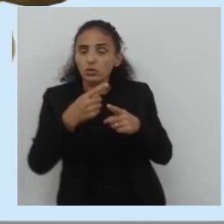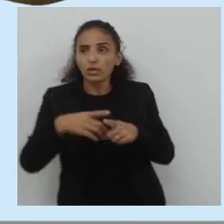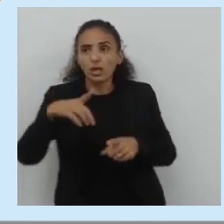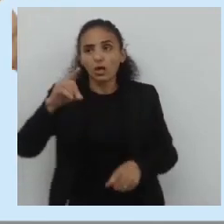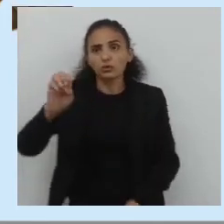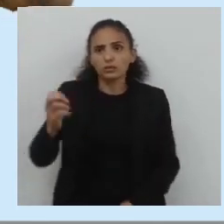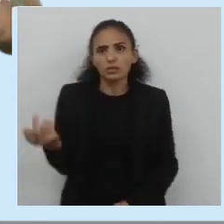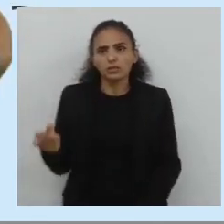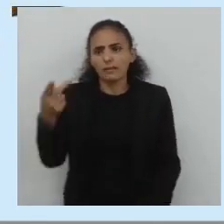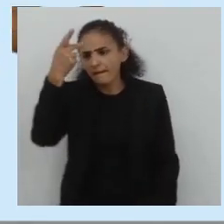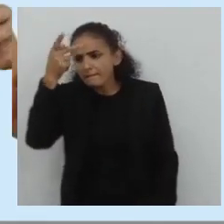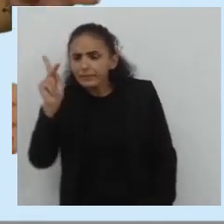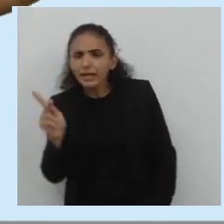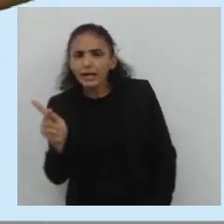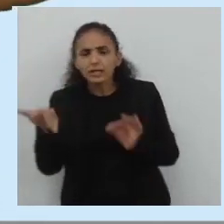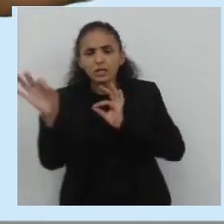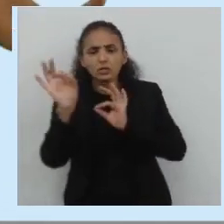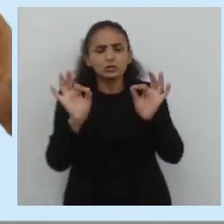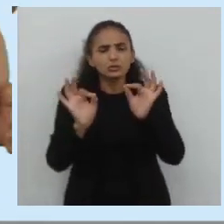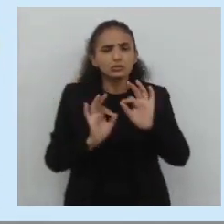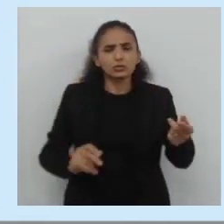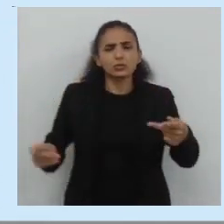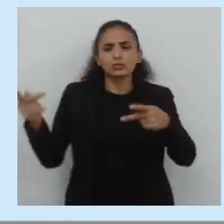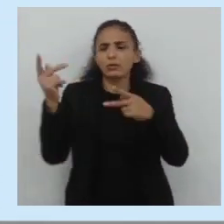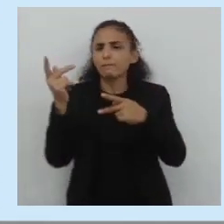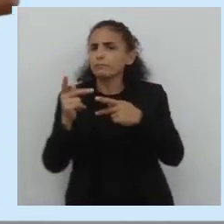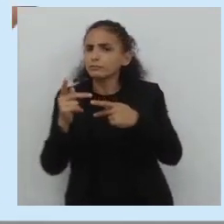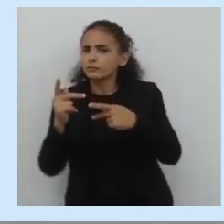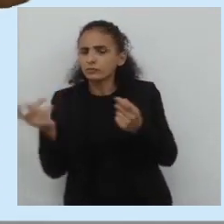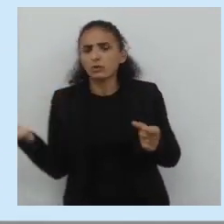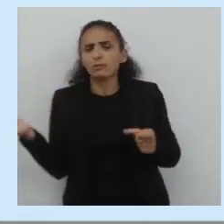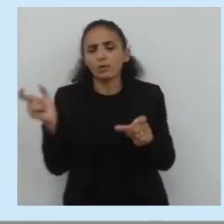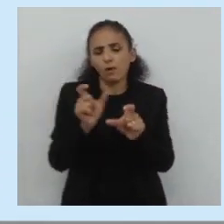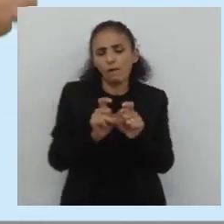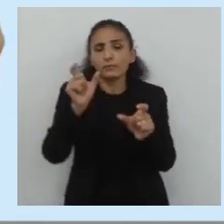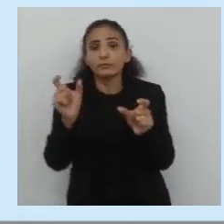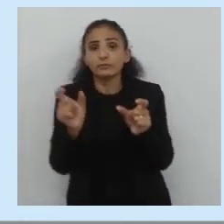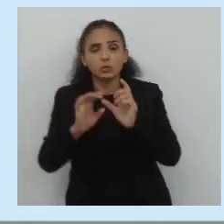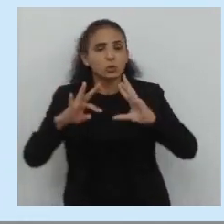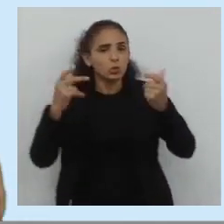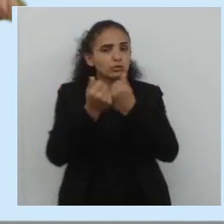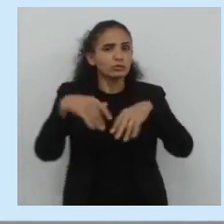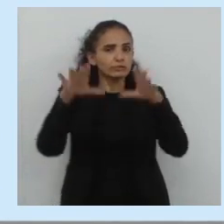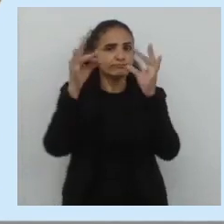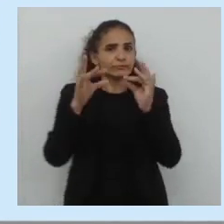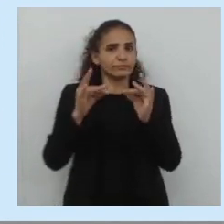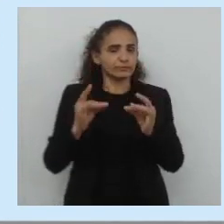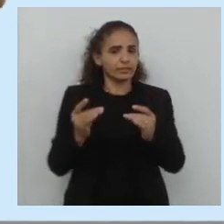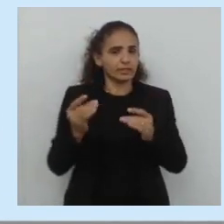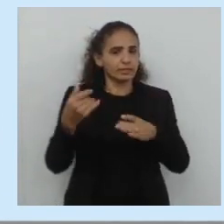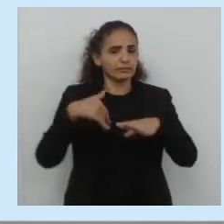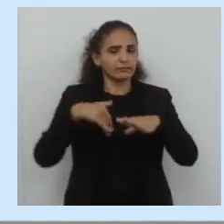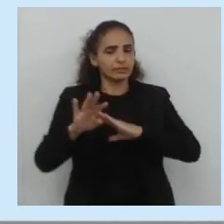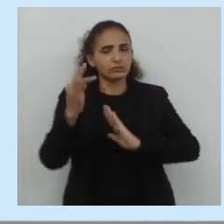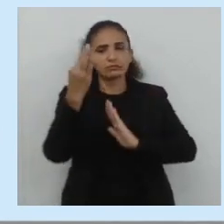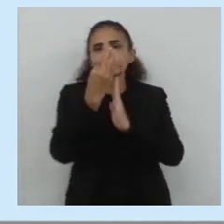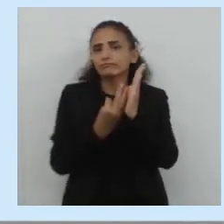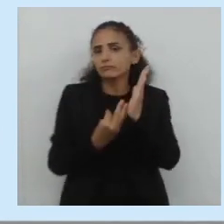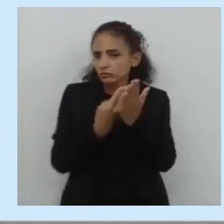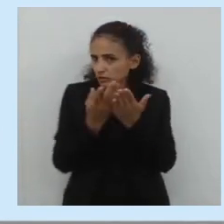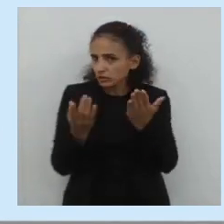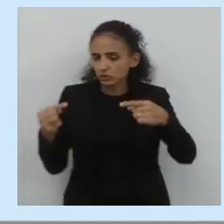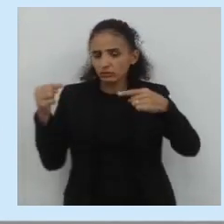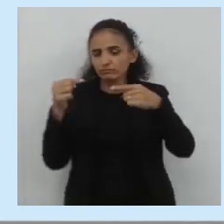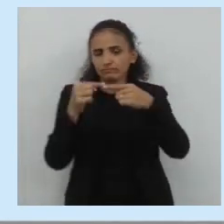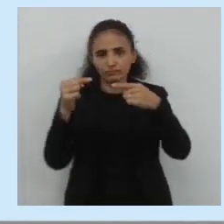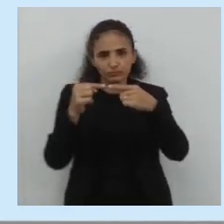o de, o para, etc. As conjunções, preposições, locuções, etc. Então, coesão diz respeito